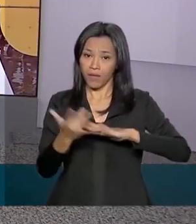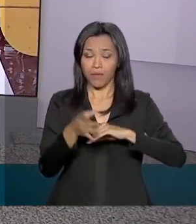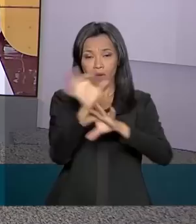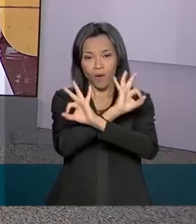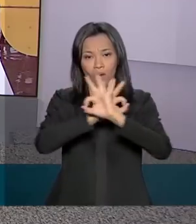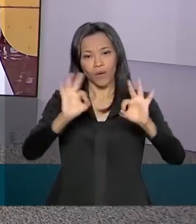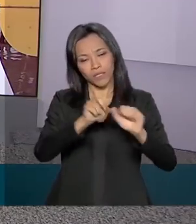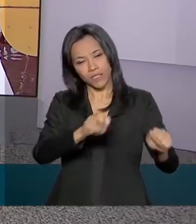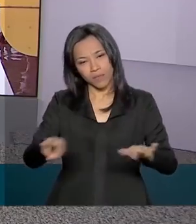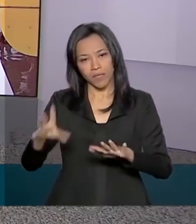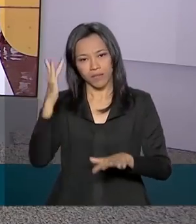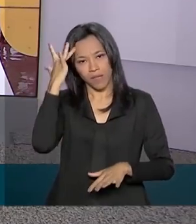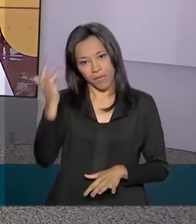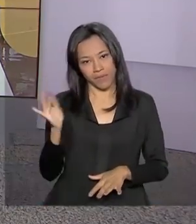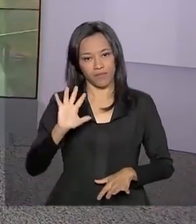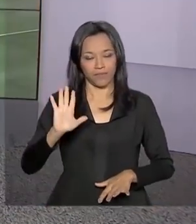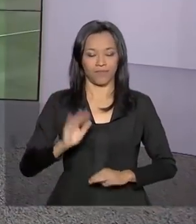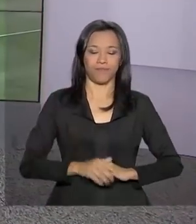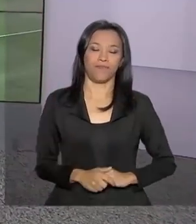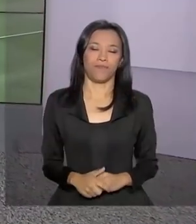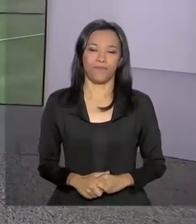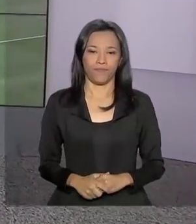ótima semana e até amanhã. Tchau!